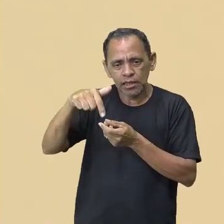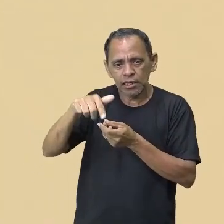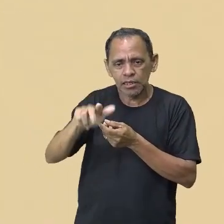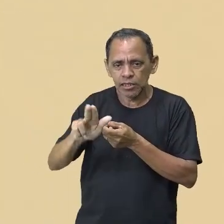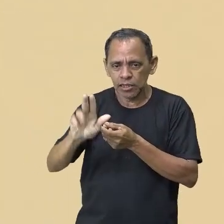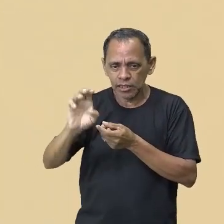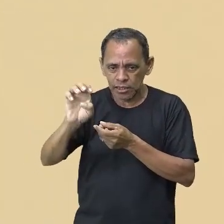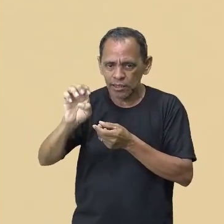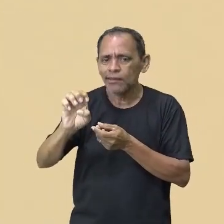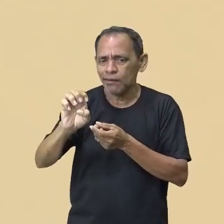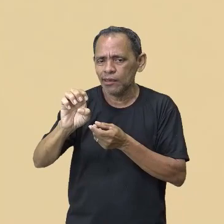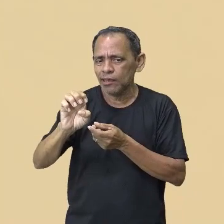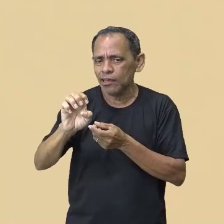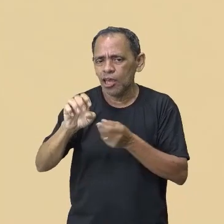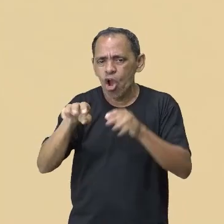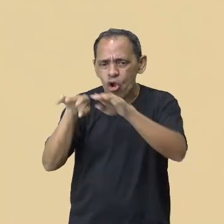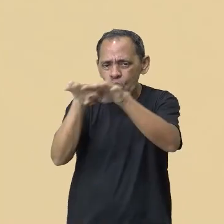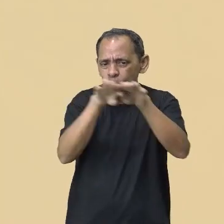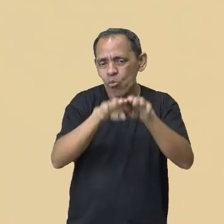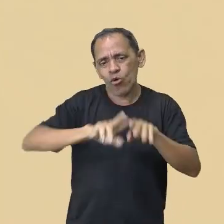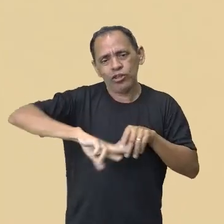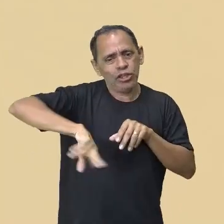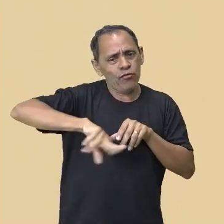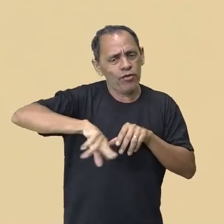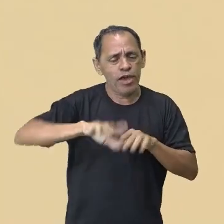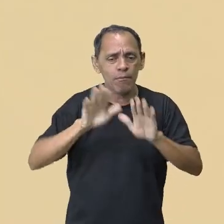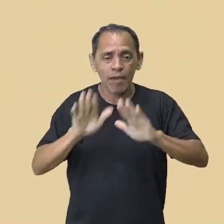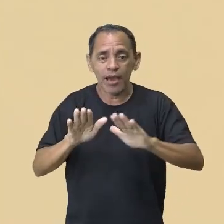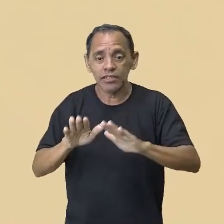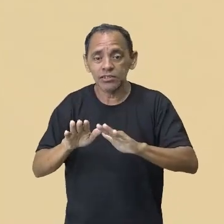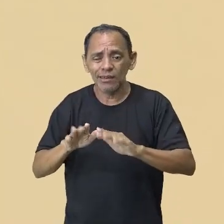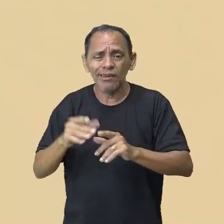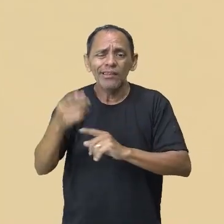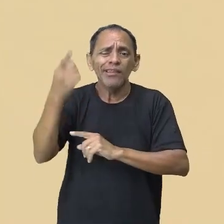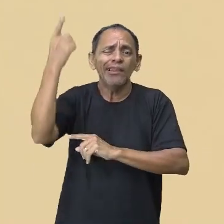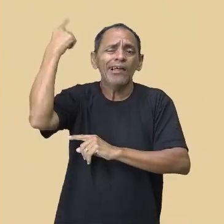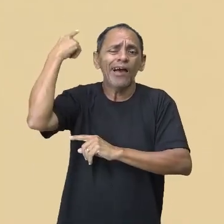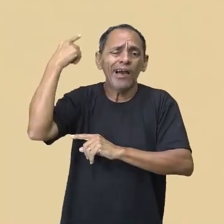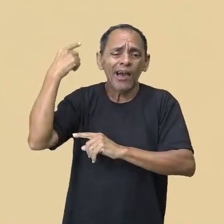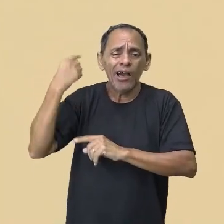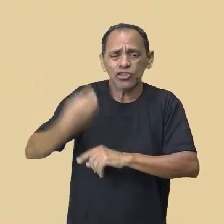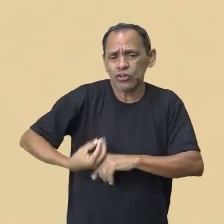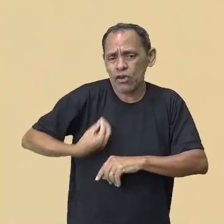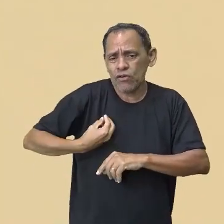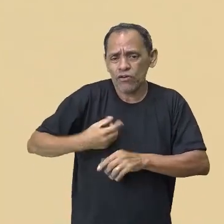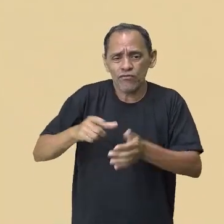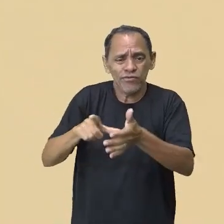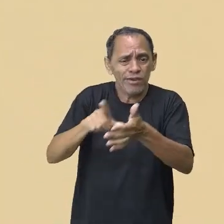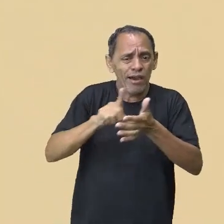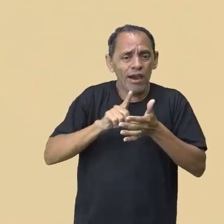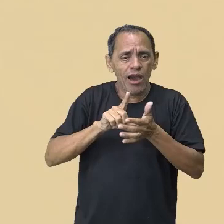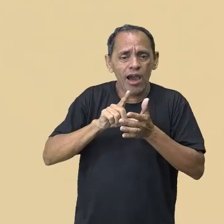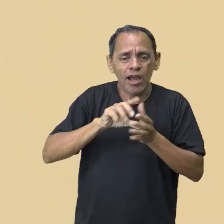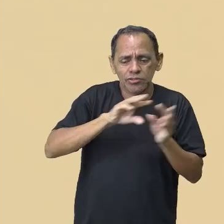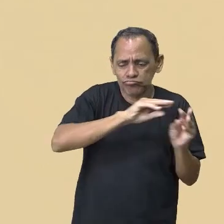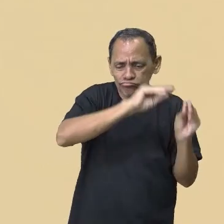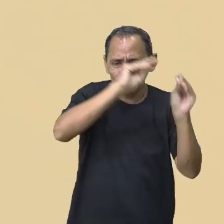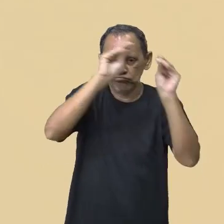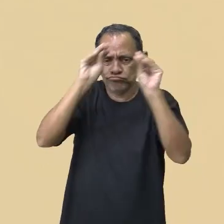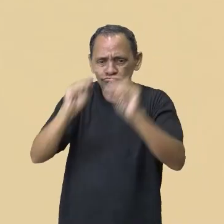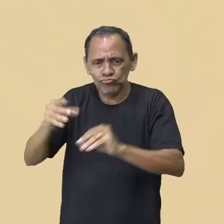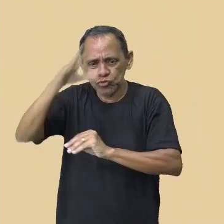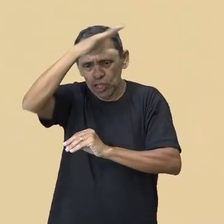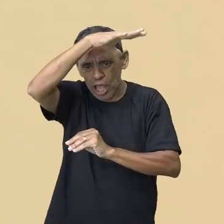comum ali daquele lugar, mas é algo que ela trouxe de onde ela veio, né? O amazonense, ele fala ali com um